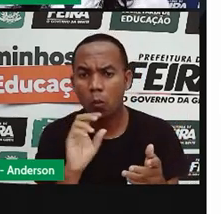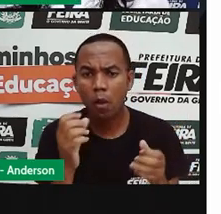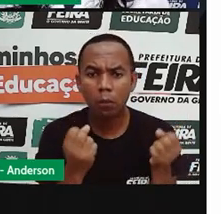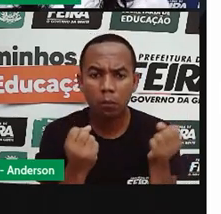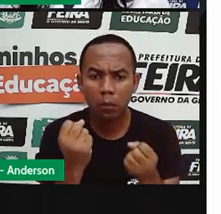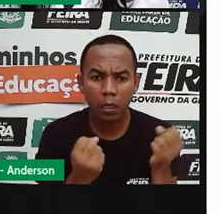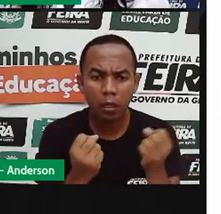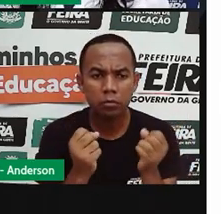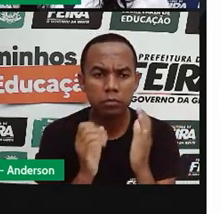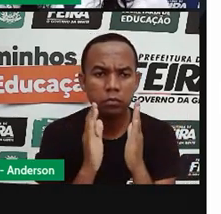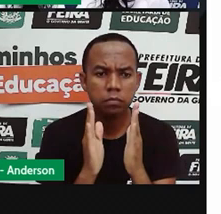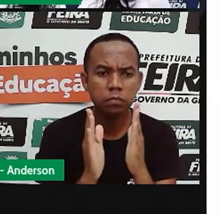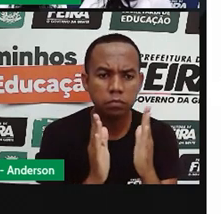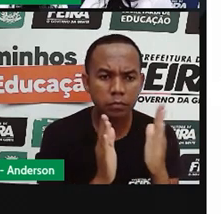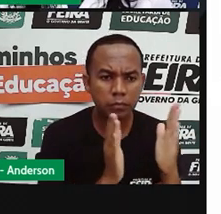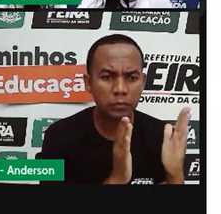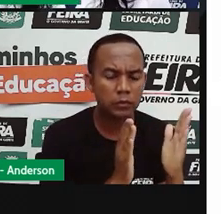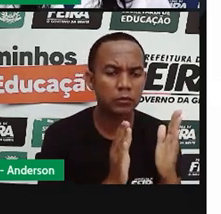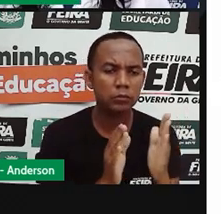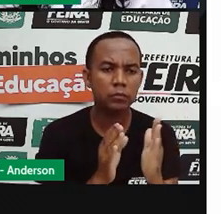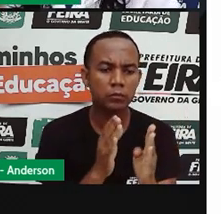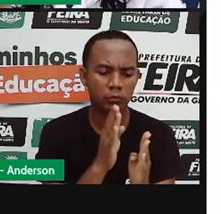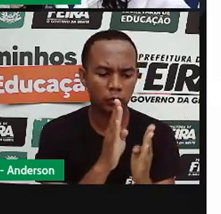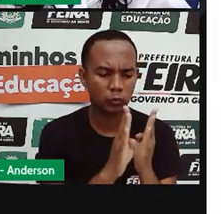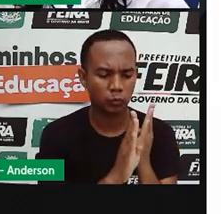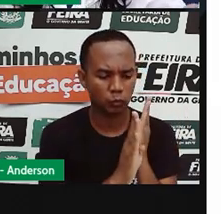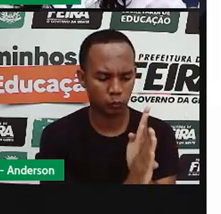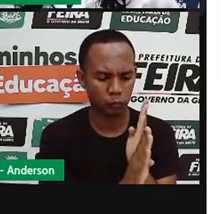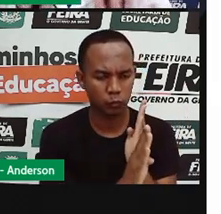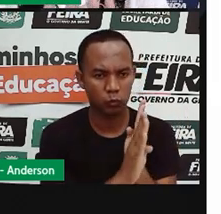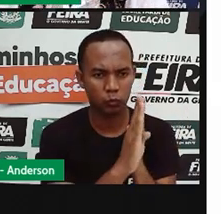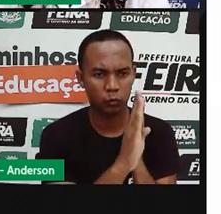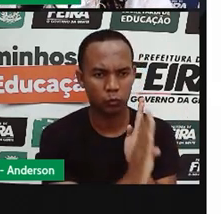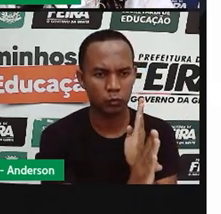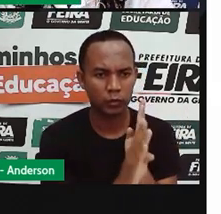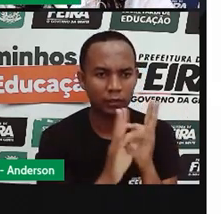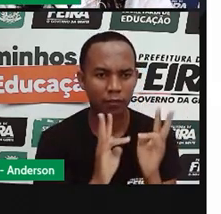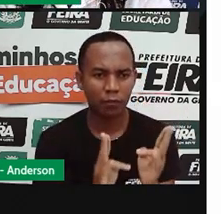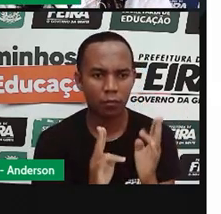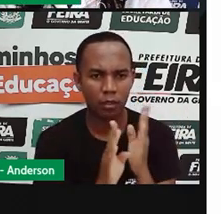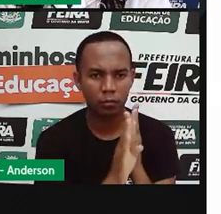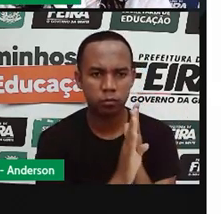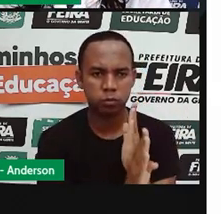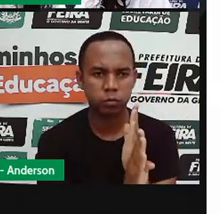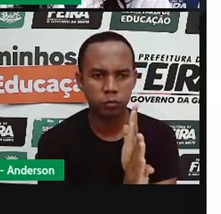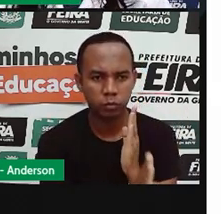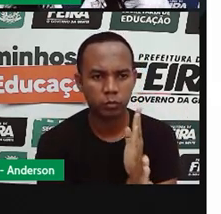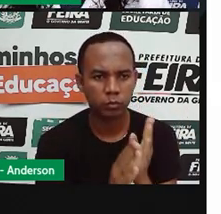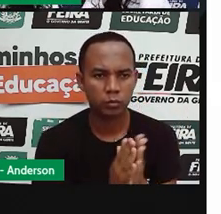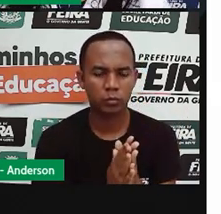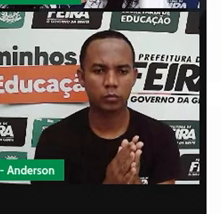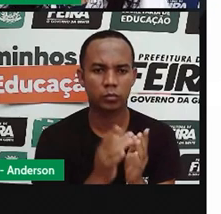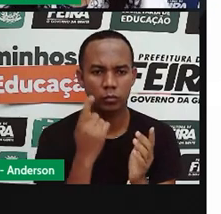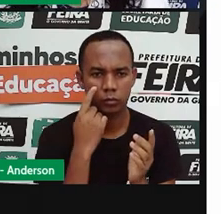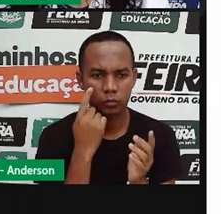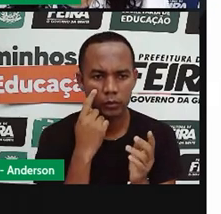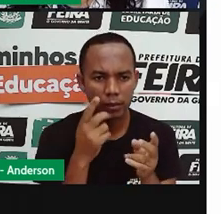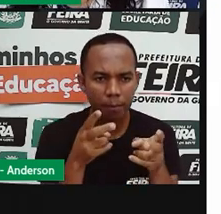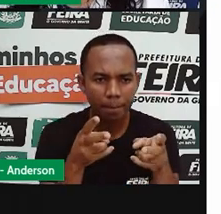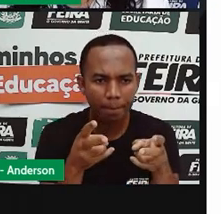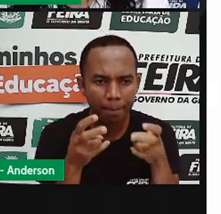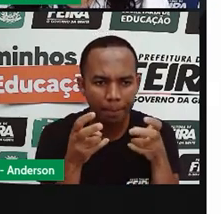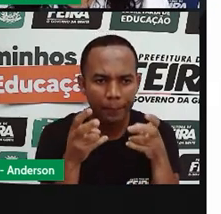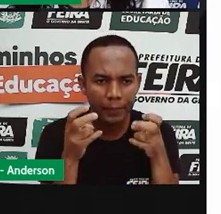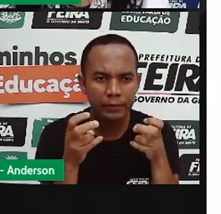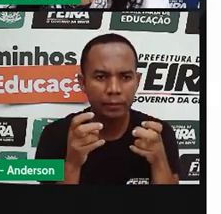em fileira. Sabe o que é fileira? É quando a gente arrumar um do lado do outro, igual como está aí no desenho. Você vai observar